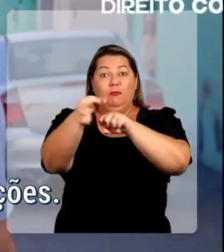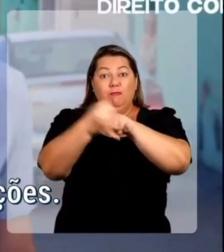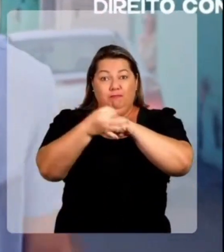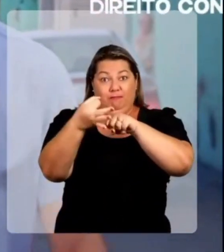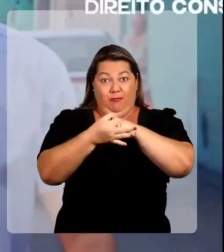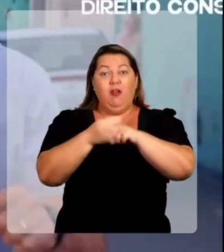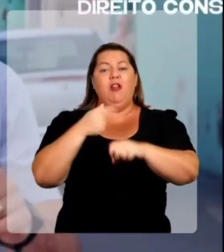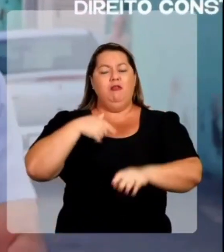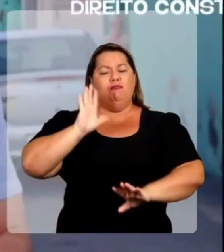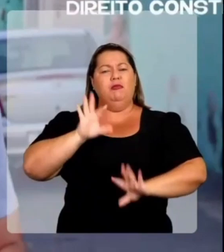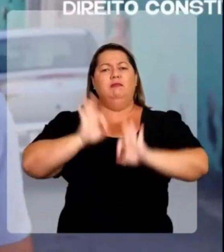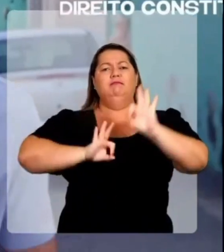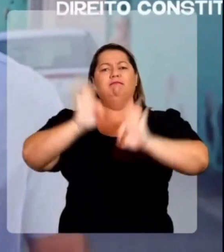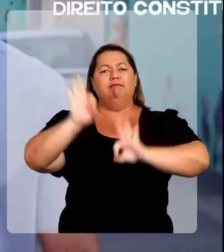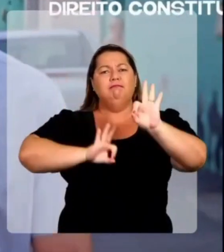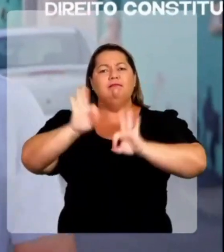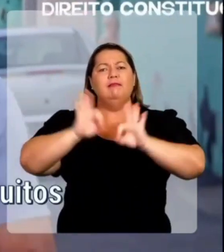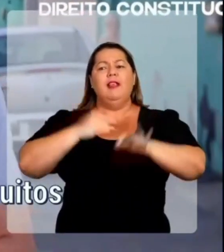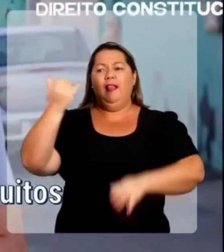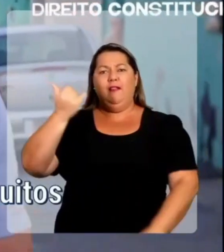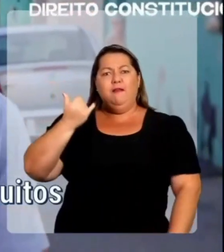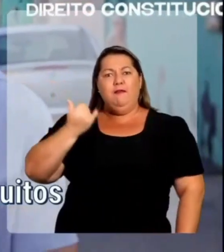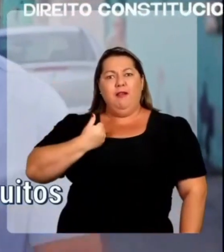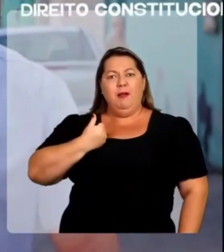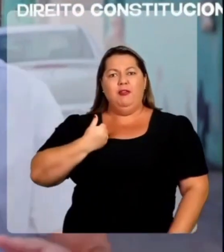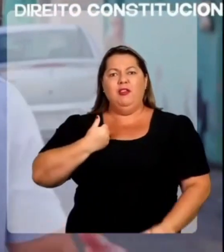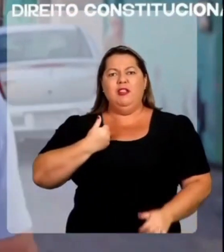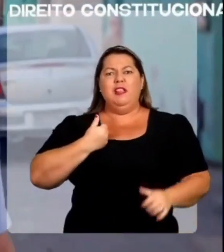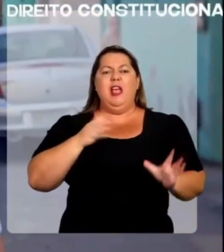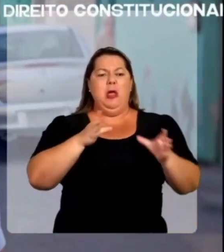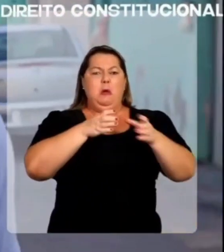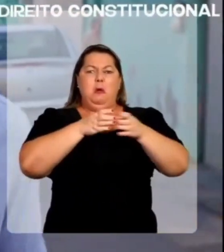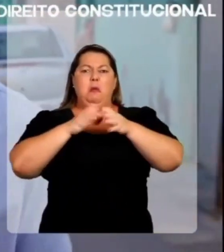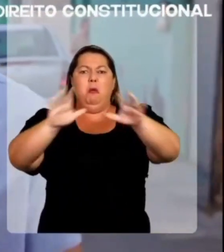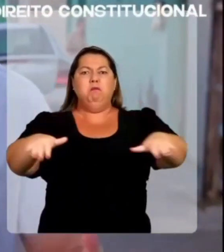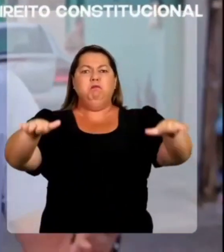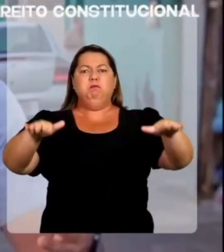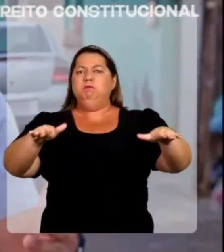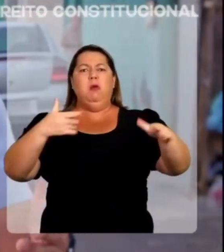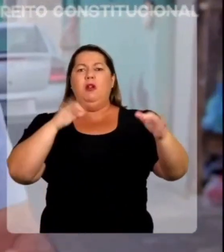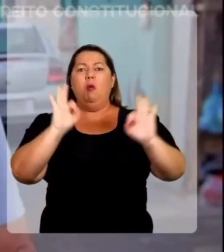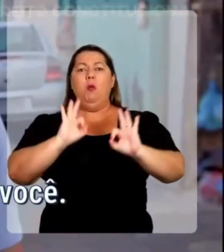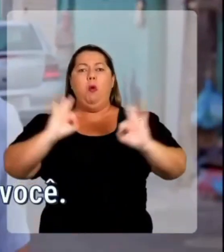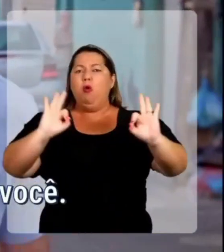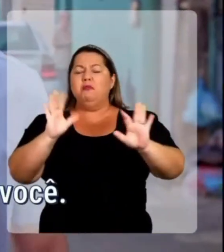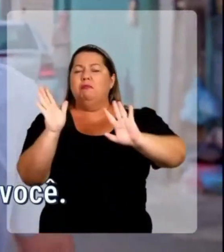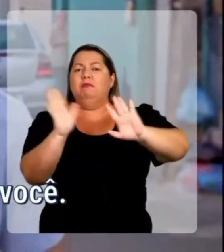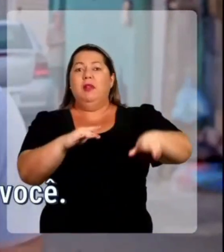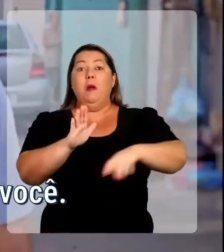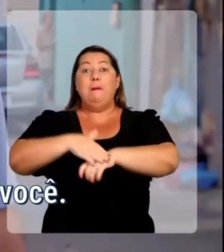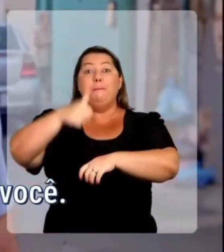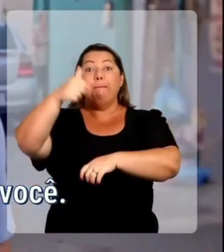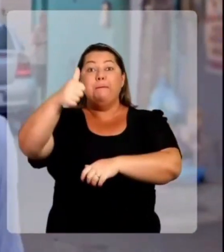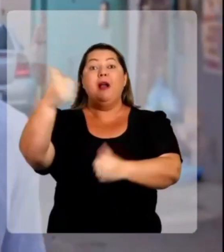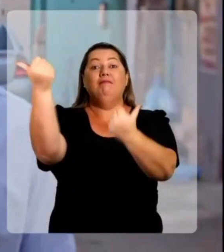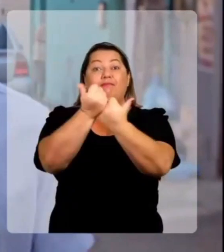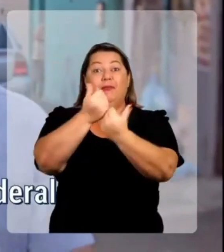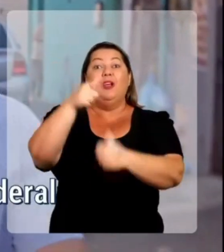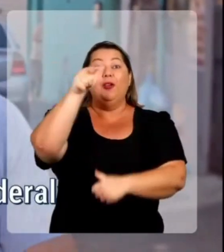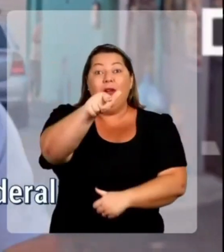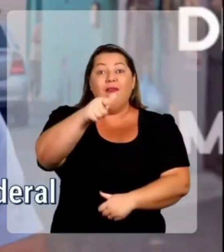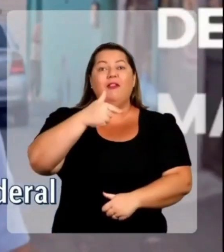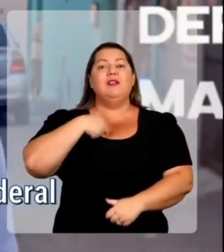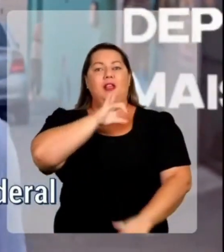pós-graduações. Estou preparado. Vou dizer que eu não tenho muitos partidos no palanque. Ótimo, porque meu maior apoiador é você.